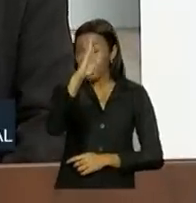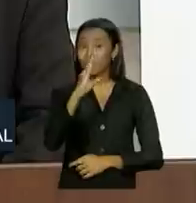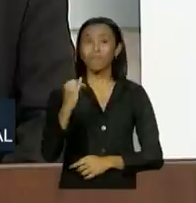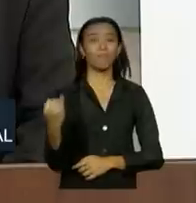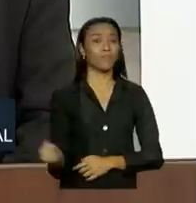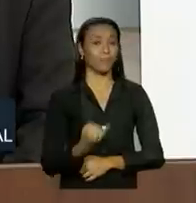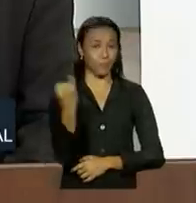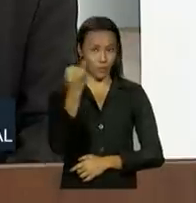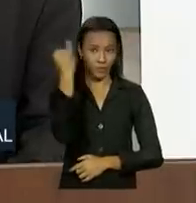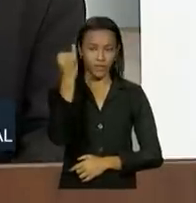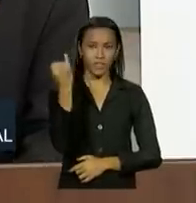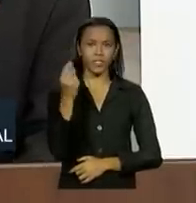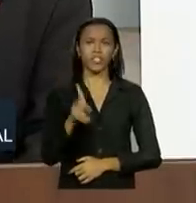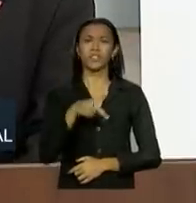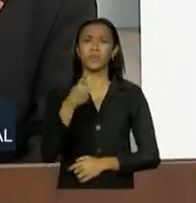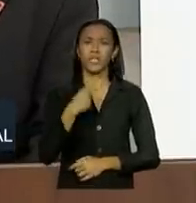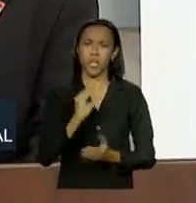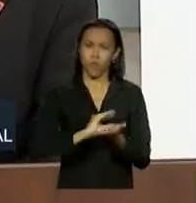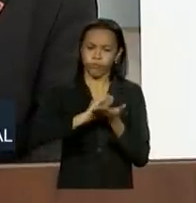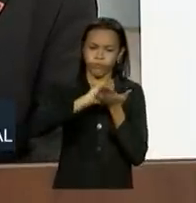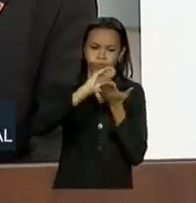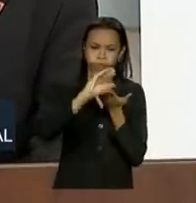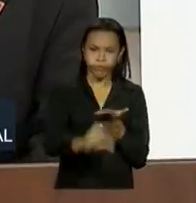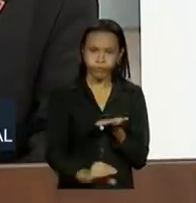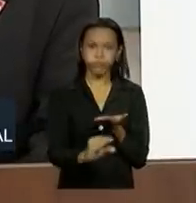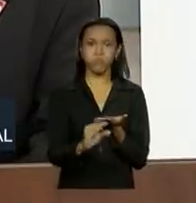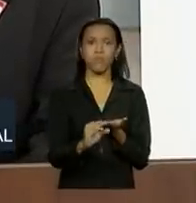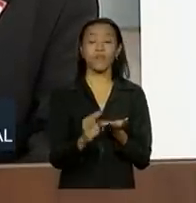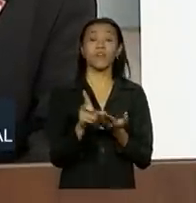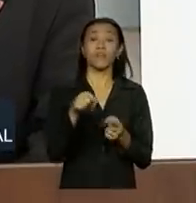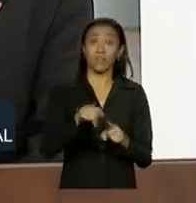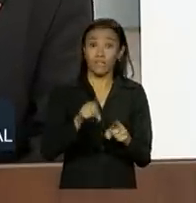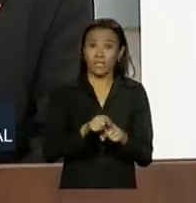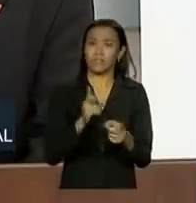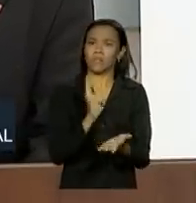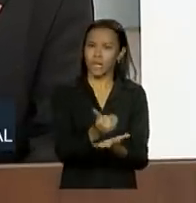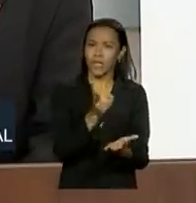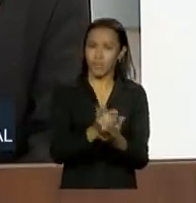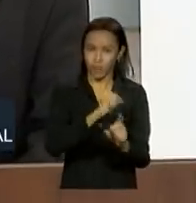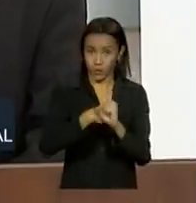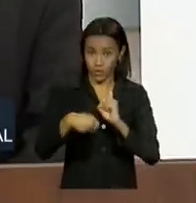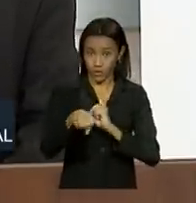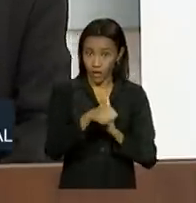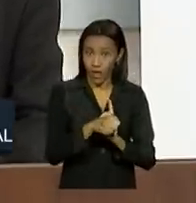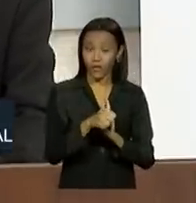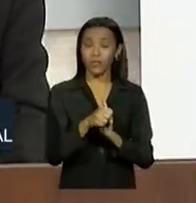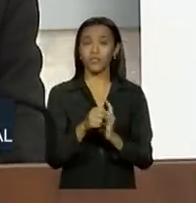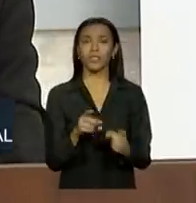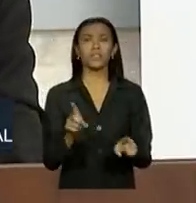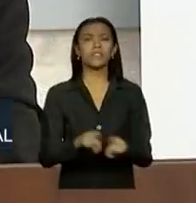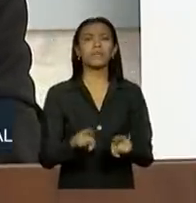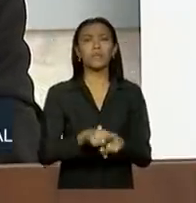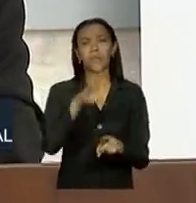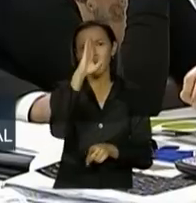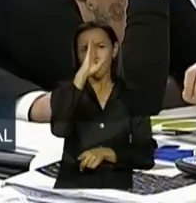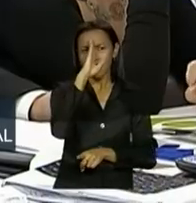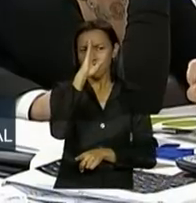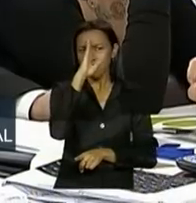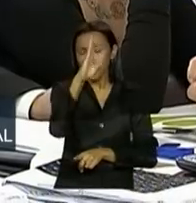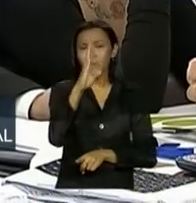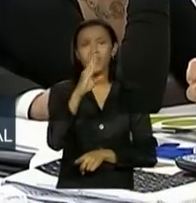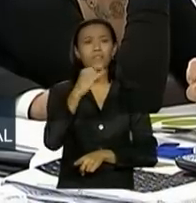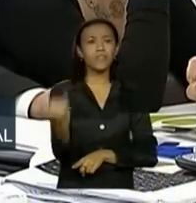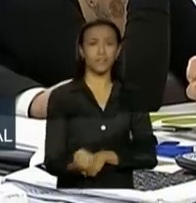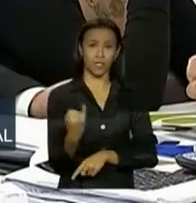Trevisan, investir em infraestrutura, desonerar investimentos. É fundamental e